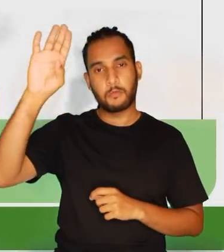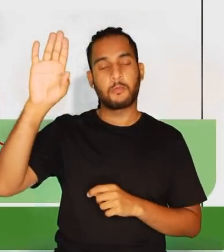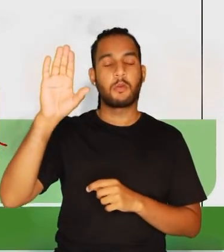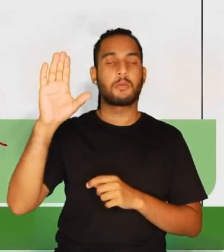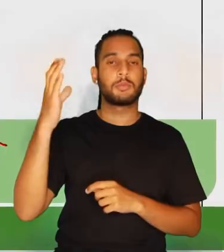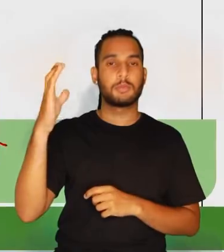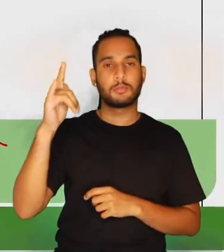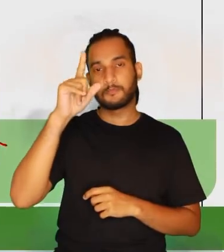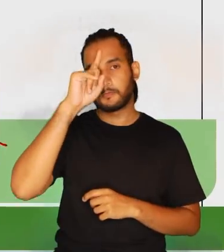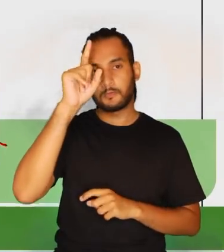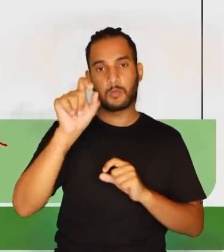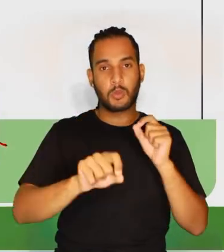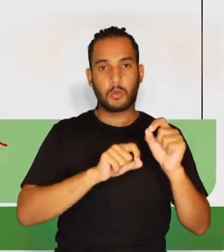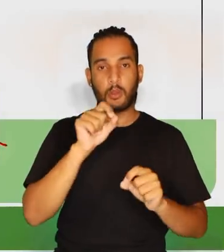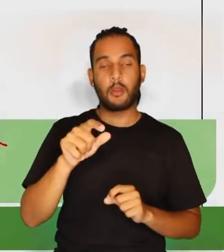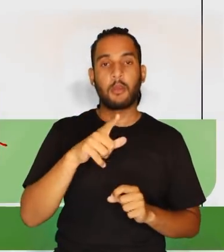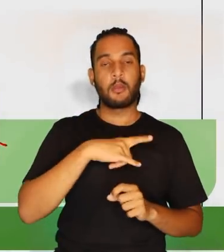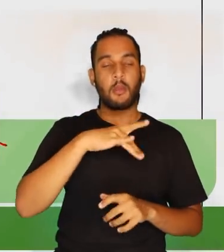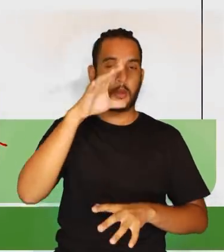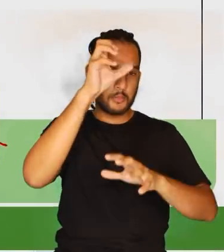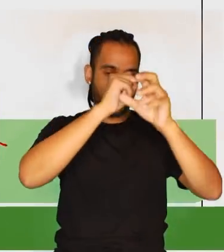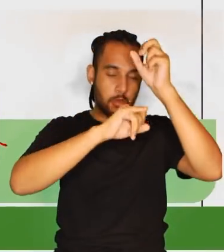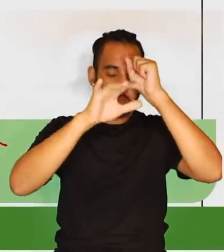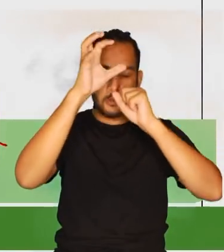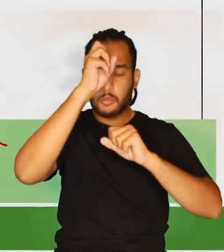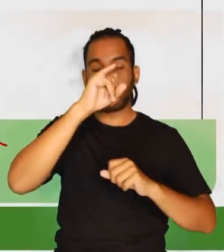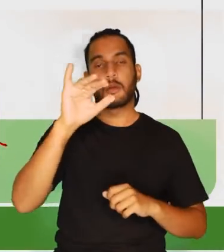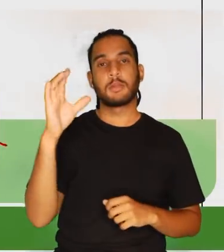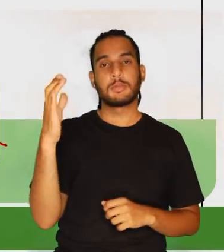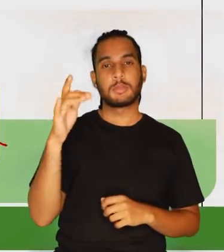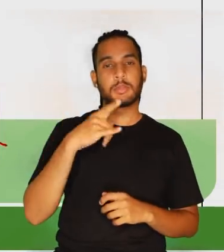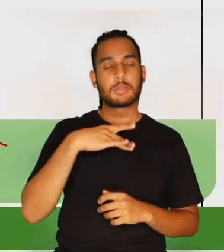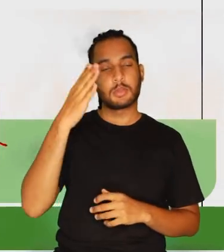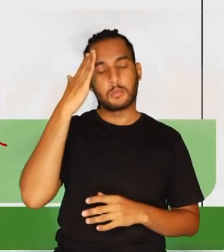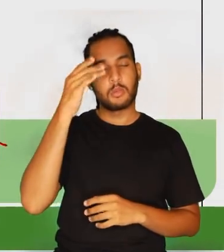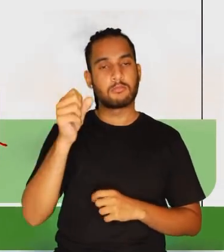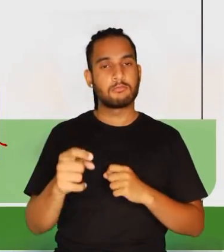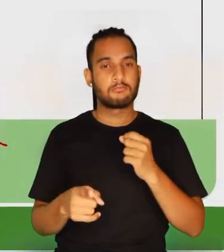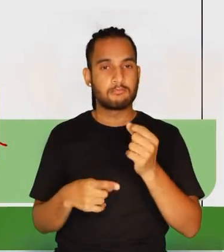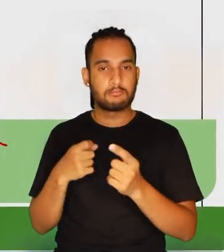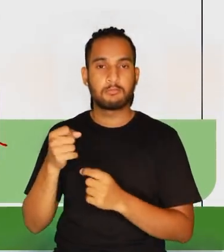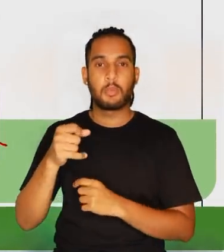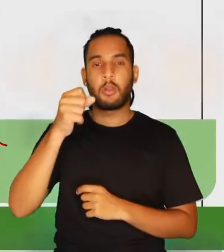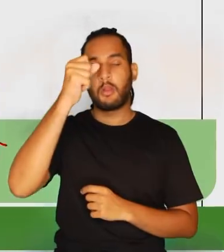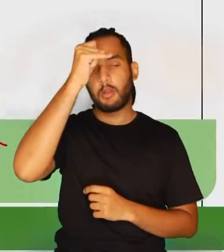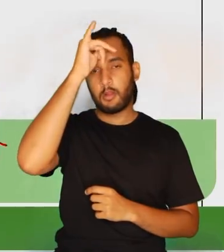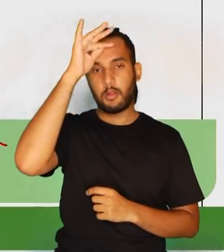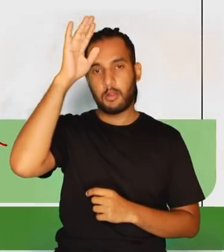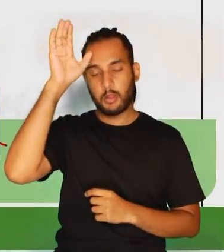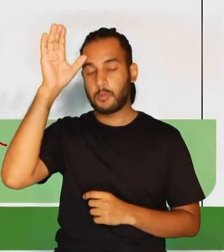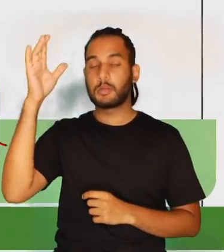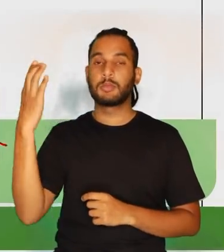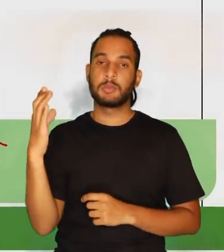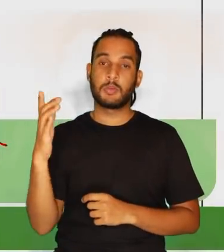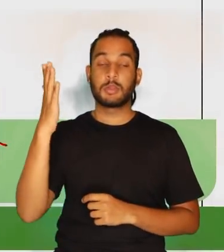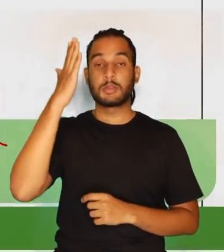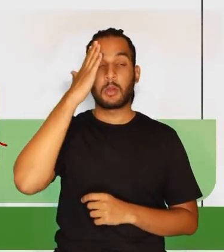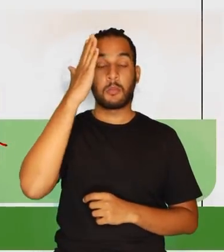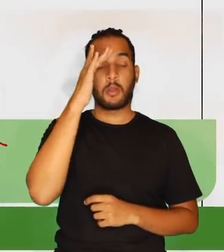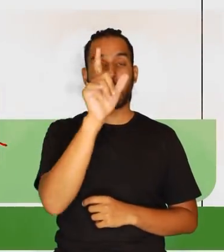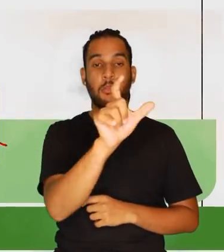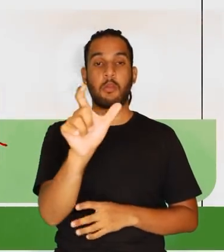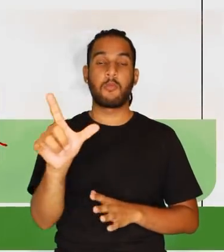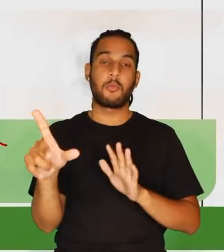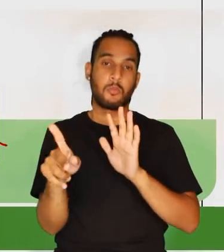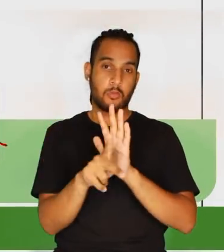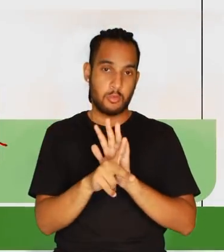o principal da Ciência da Natureza, que é o letramento científico. Onde, pelo letramento científico, ele vai entender